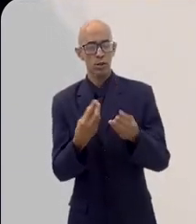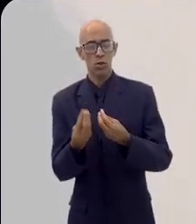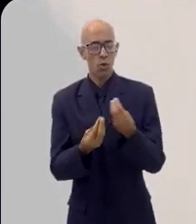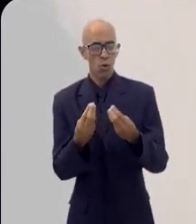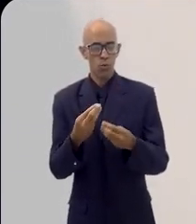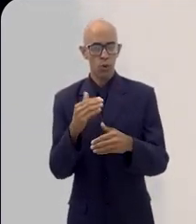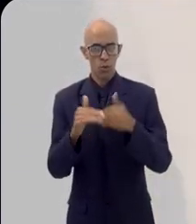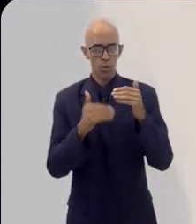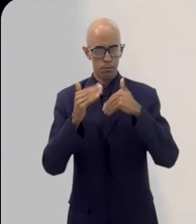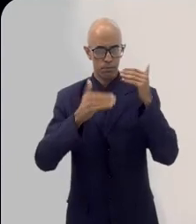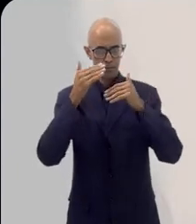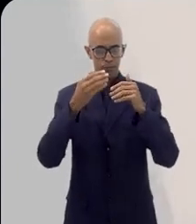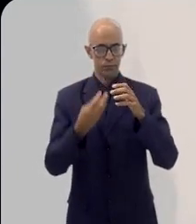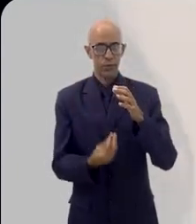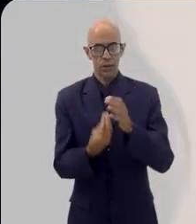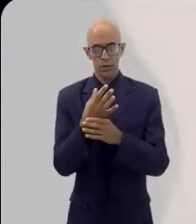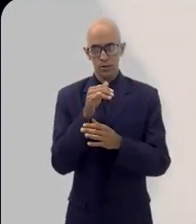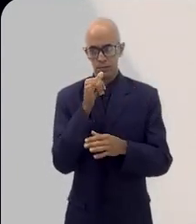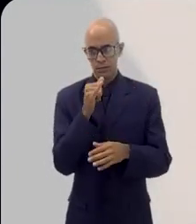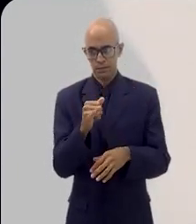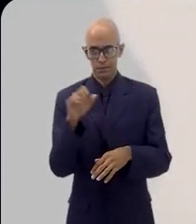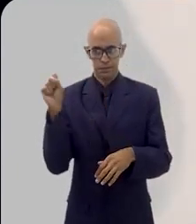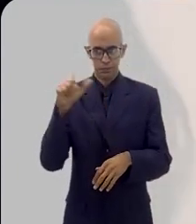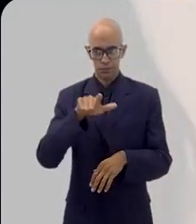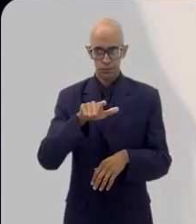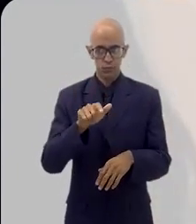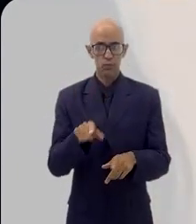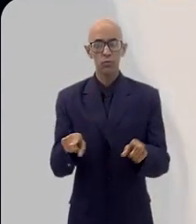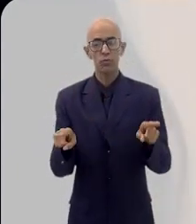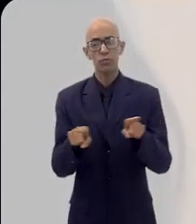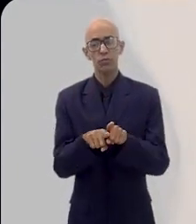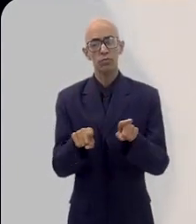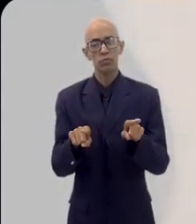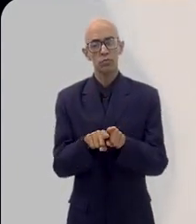geração solar, né, de energia solar.